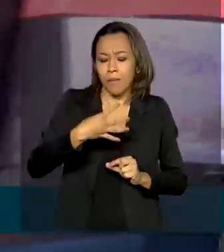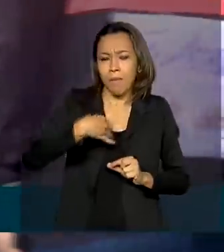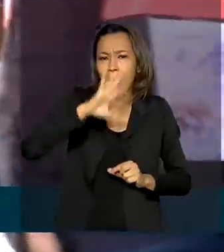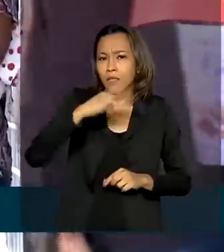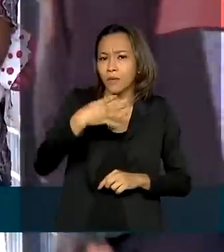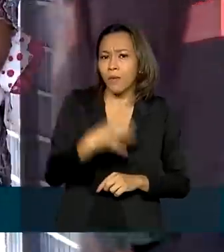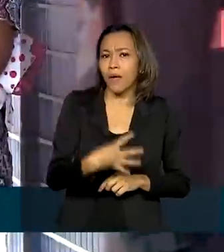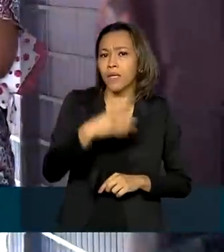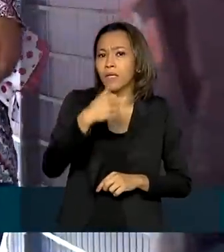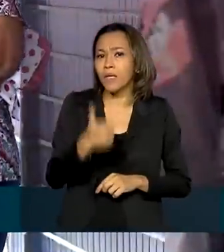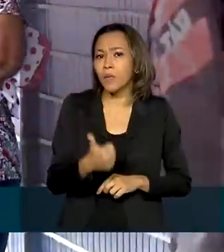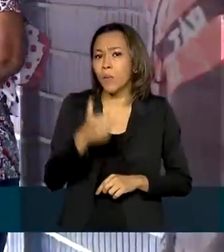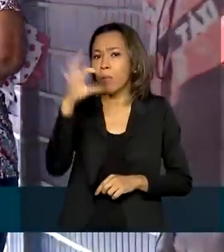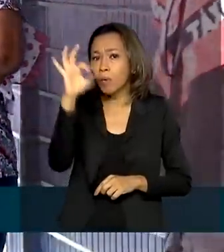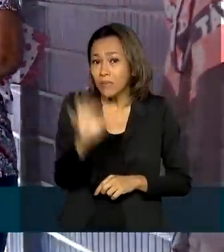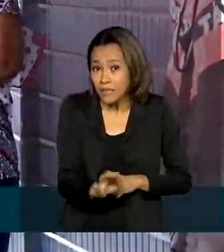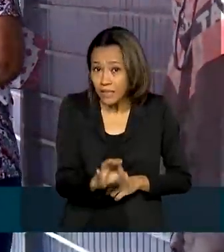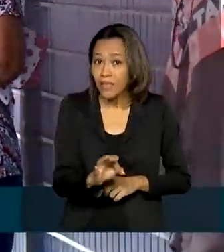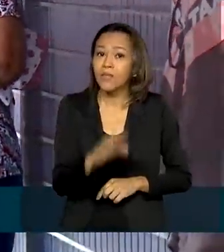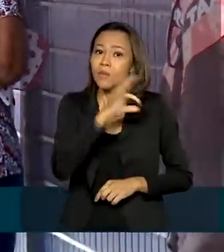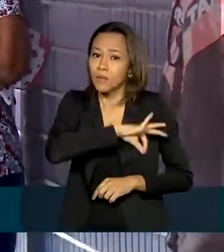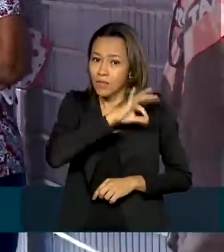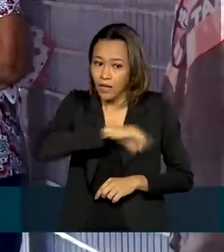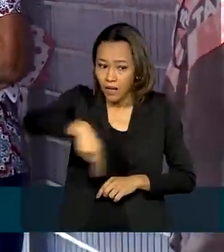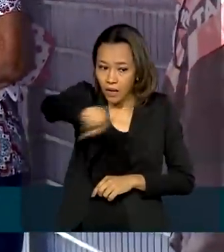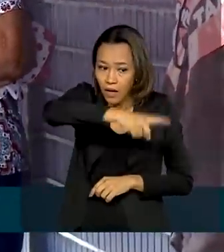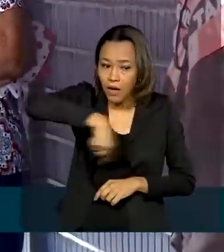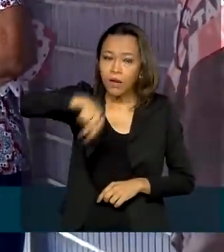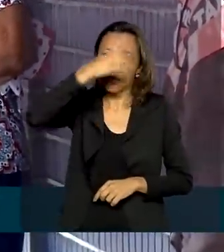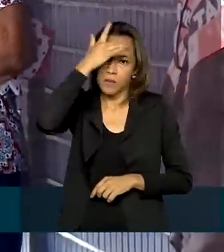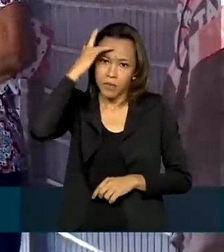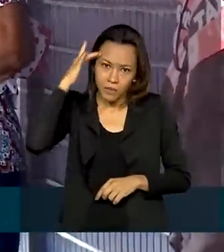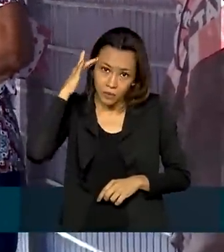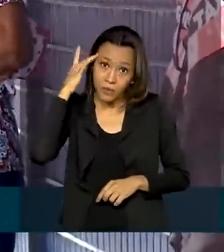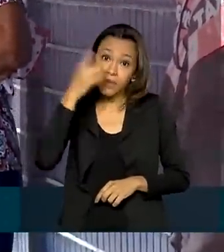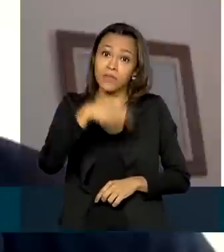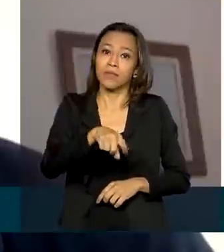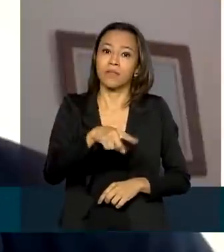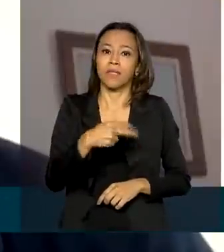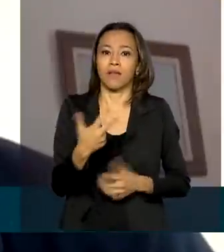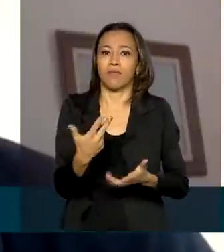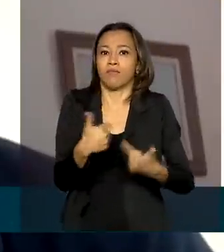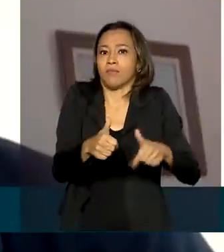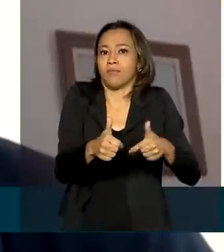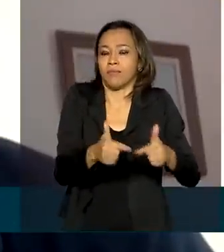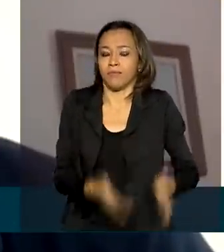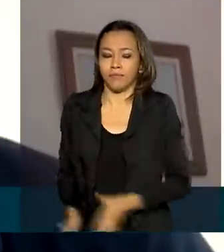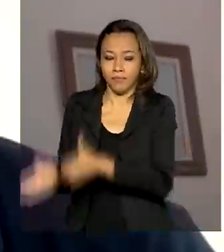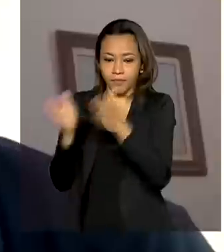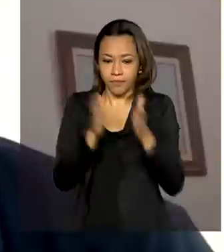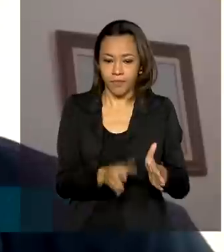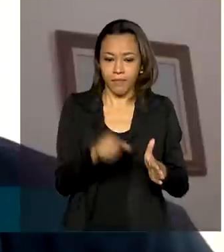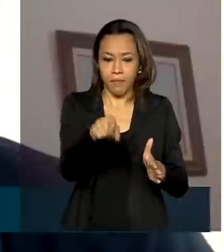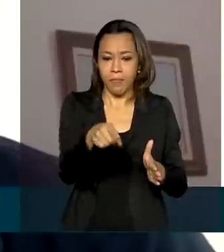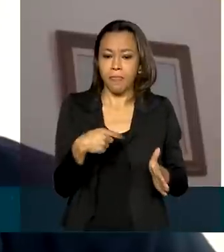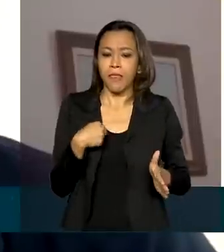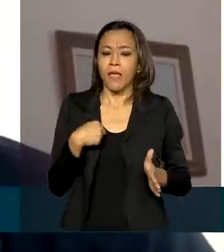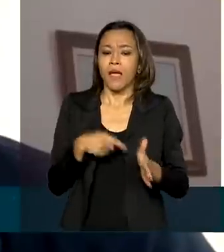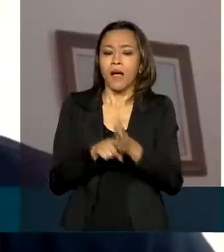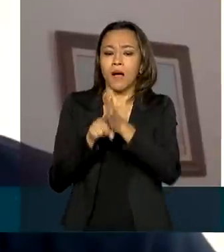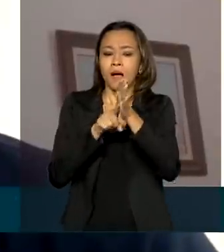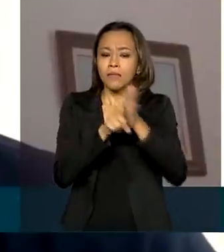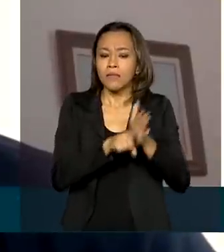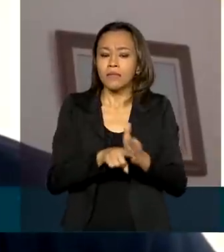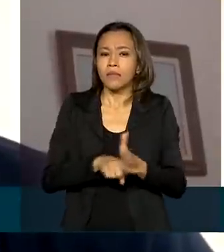a perda da massa salarial entre as pessoas que permaneceram ocupadas. A renda média domiciliar dos domicílios de renda muito baixa,